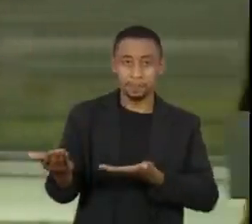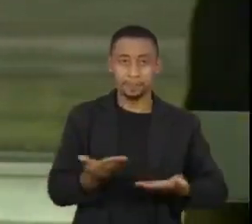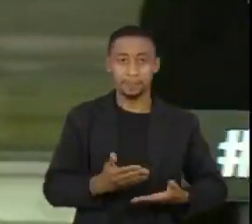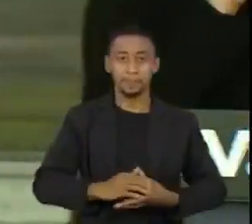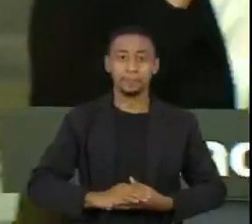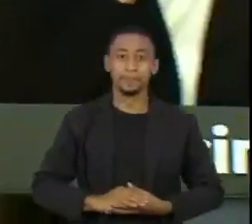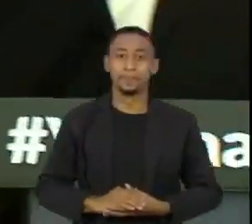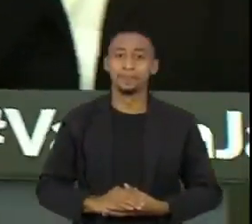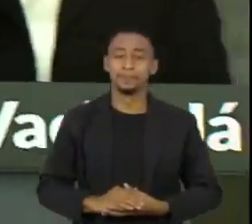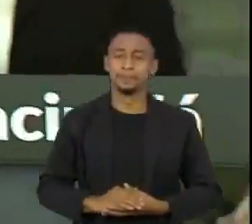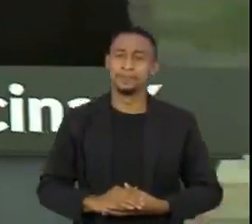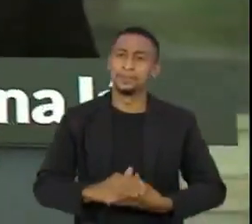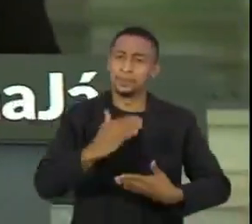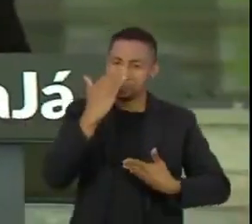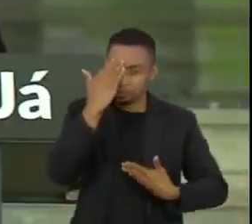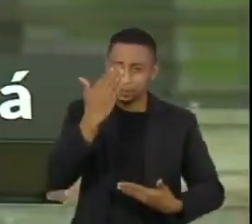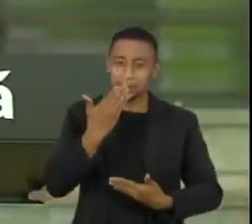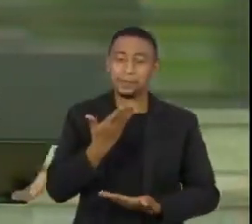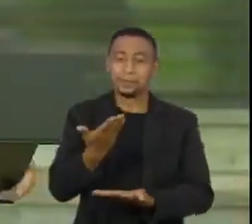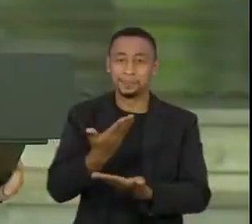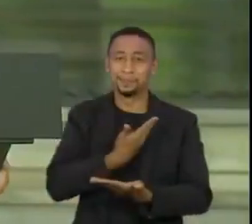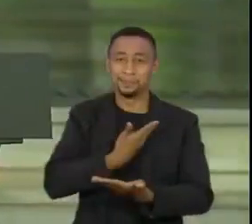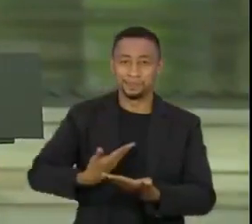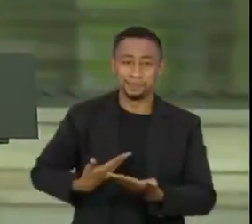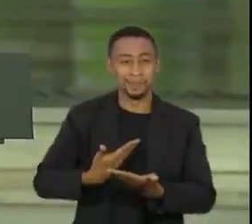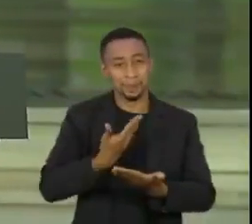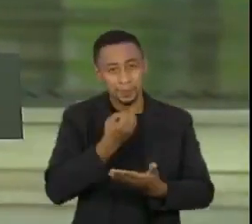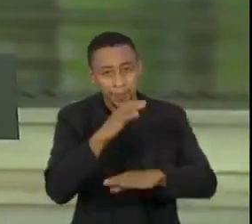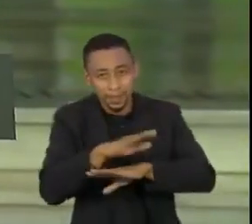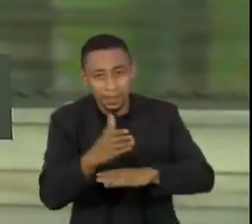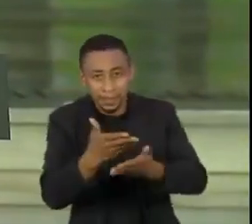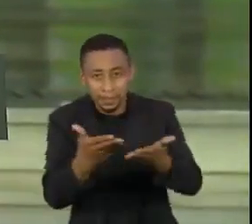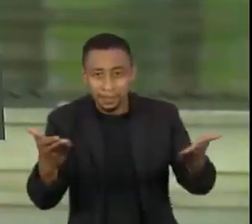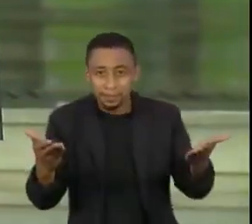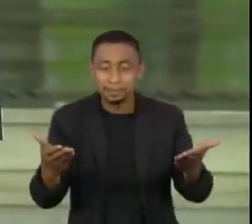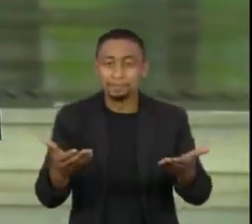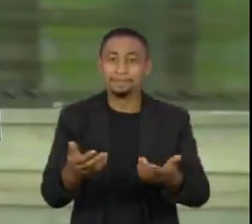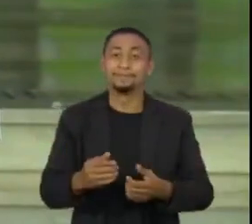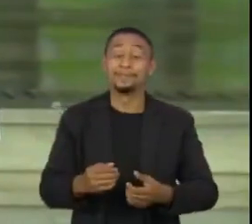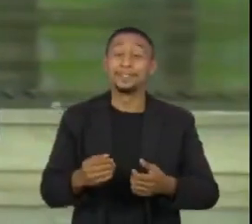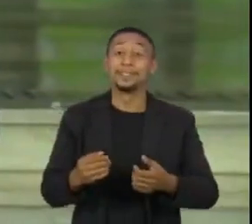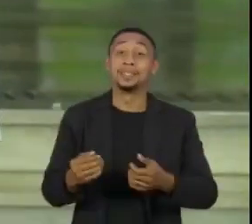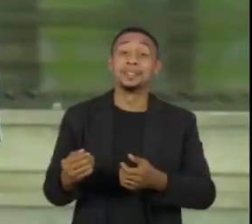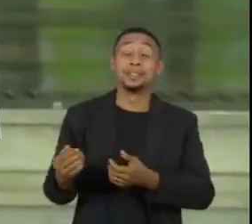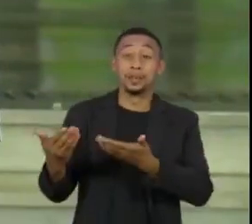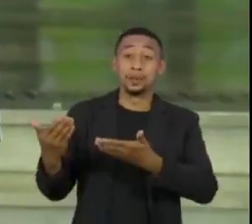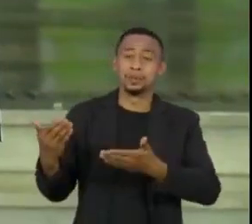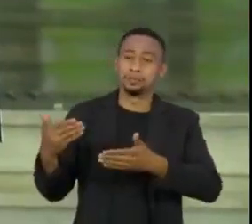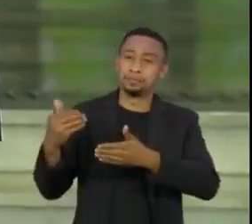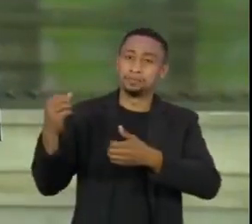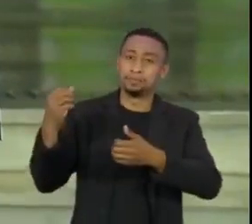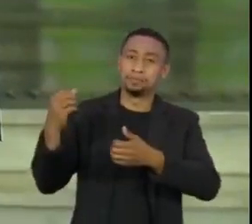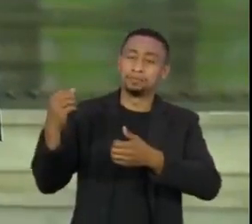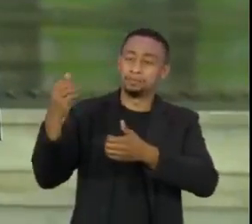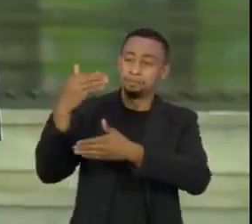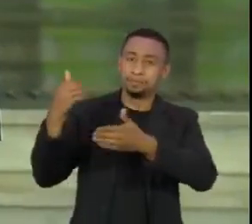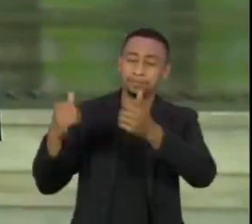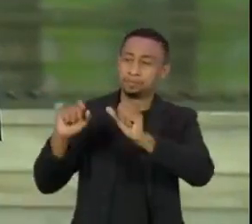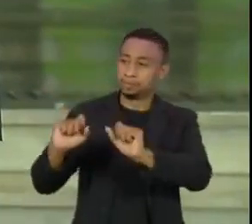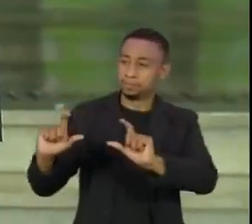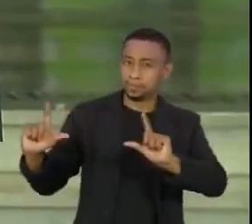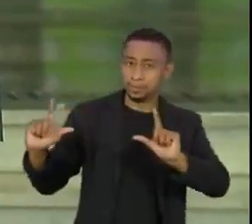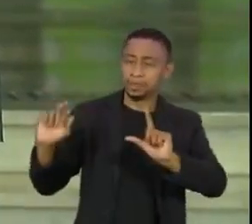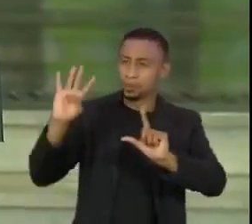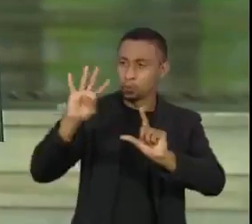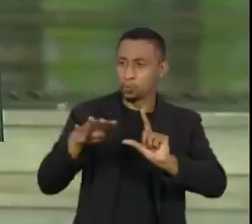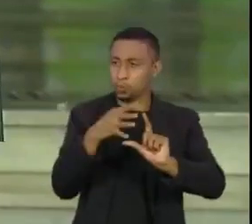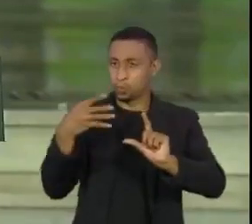Obrigada, governador. Boa tarde a todos e todas. Então, nós trazemos agora o cronograma de vacinação com